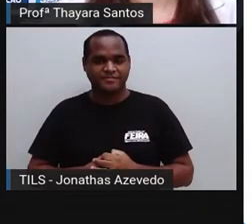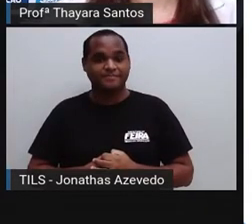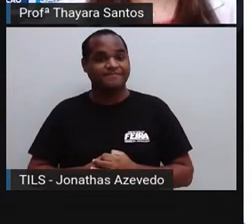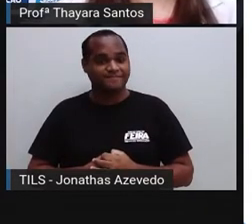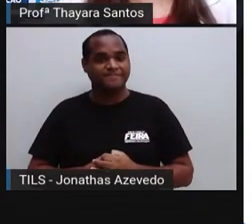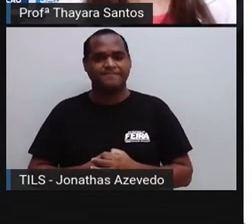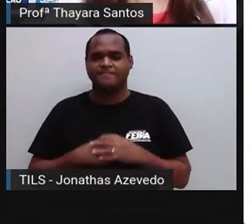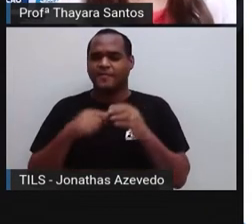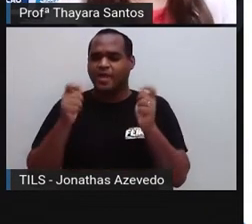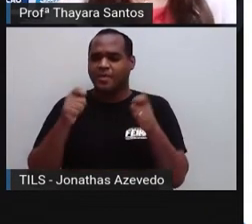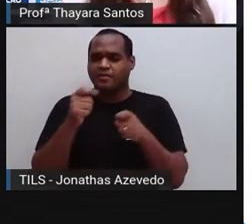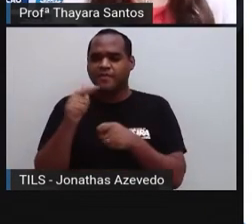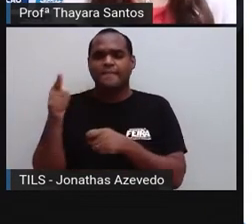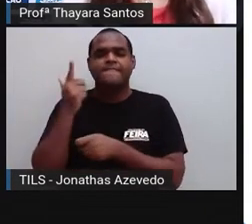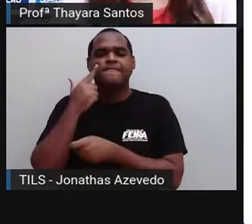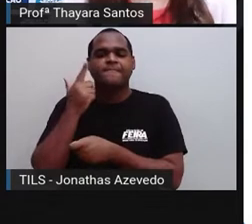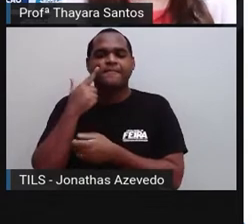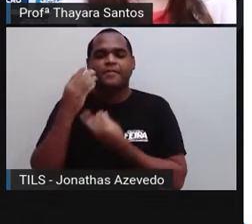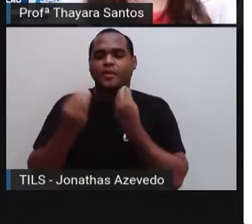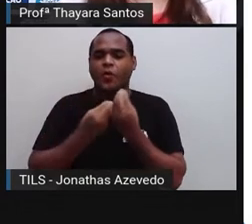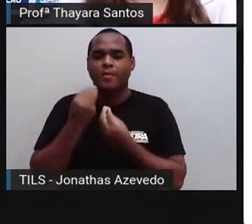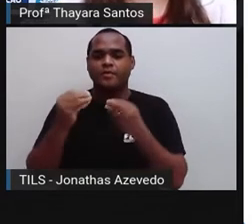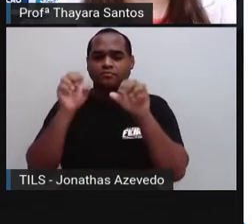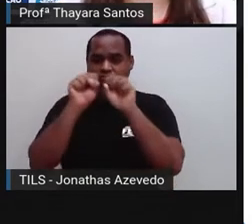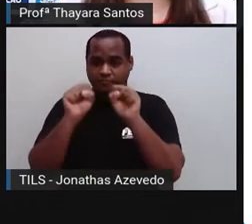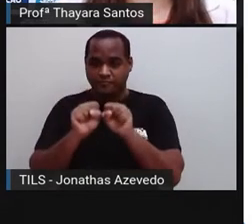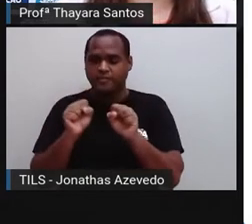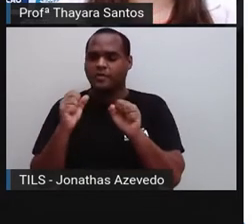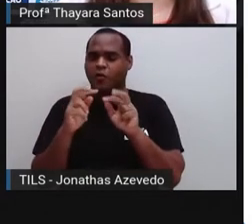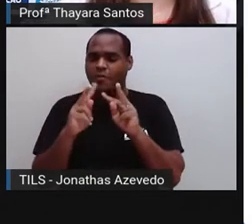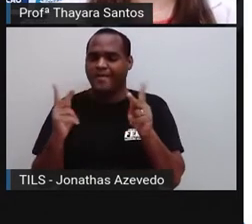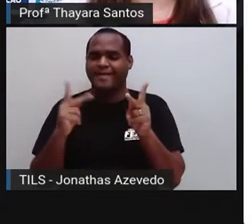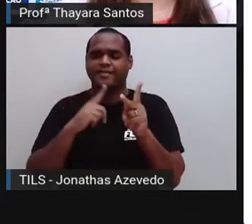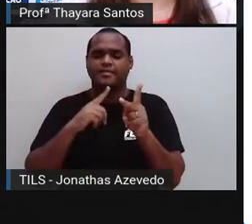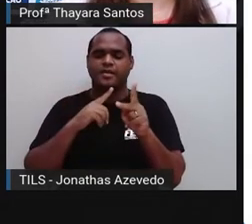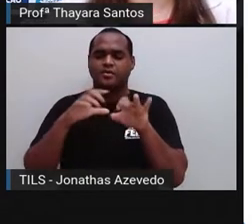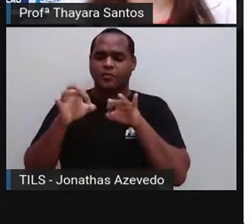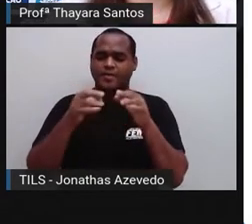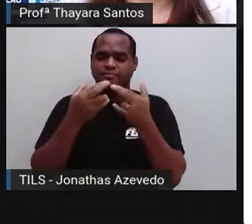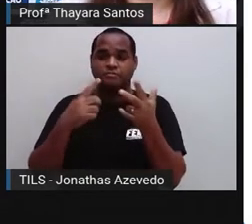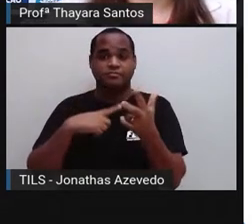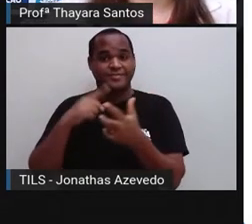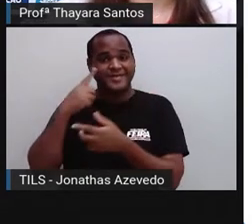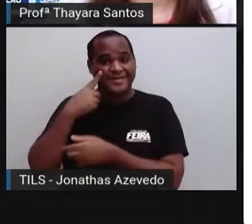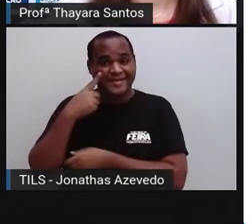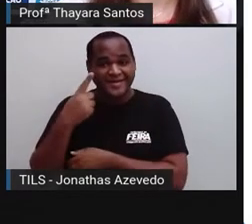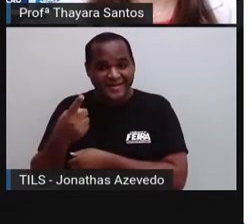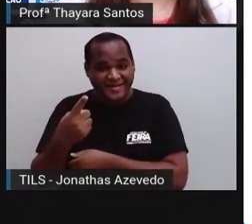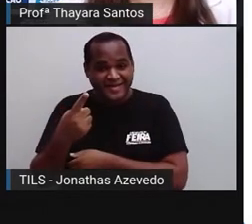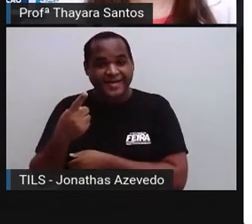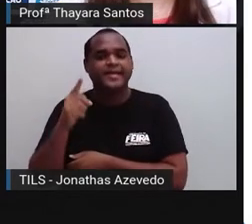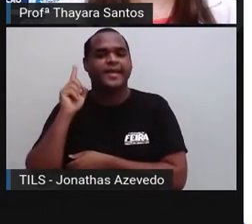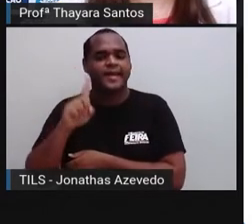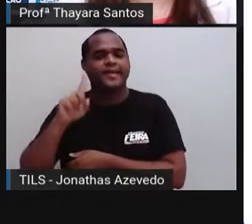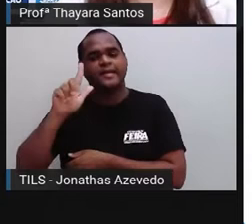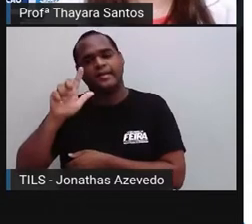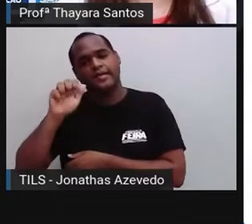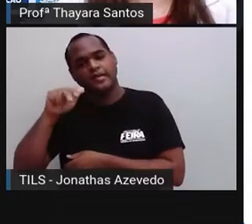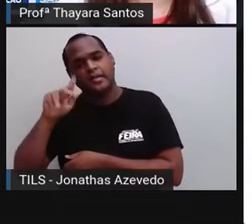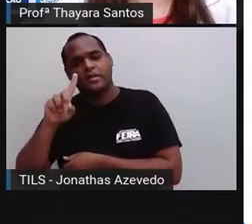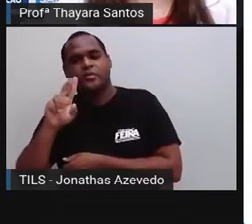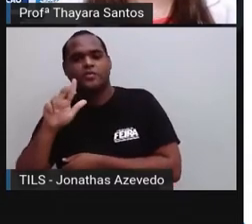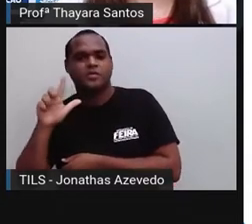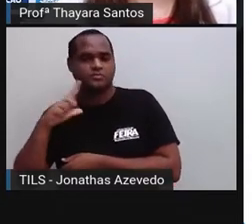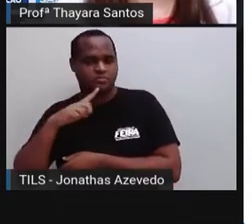Vamos lá ver como é que esse sistema hormonal aí está organizado. Então, a gente tem uma glândula que é formada por tecido